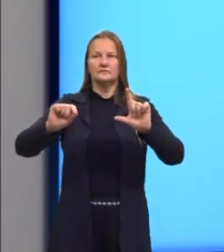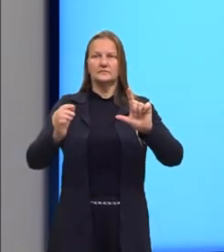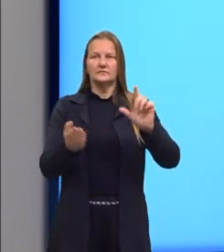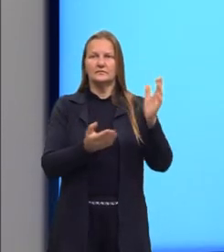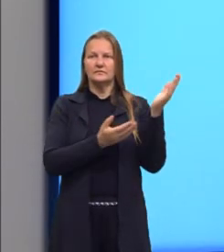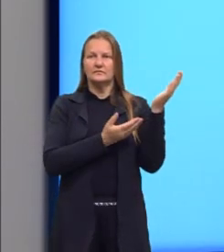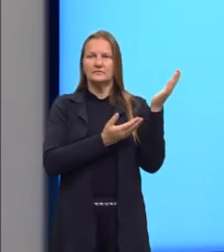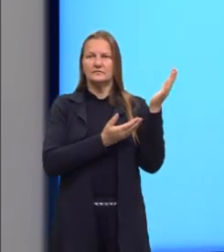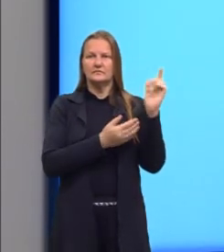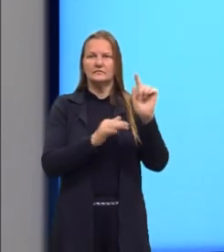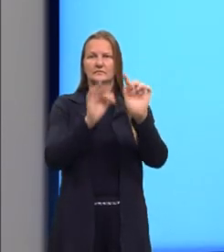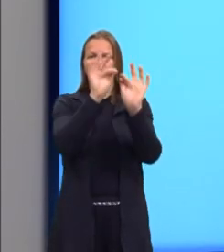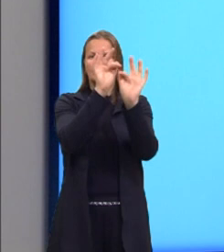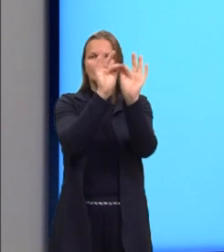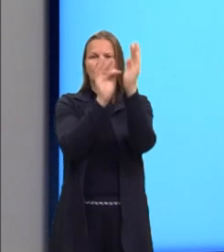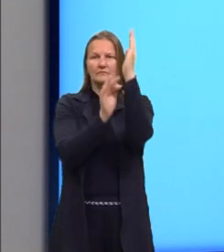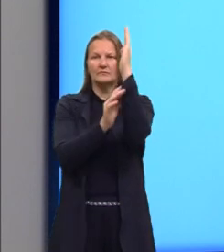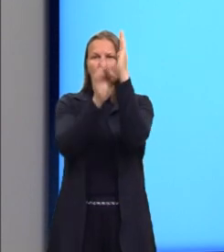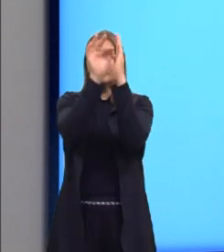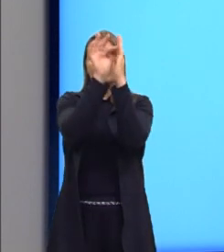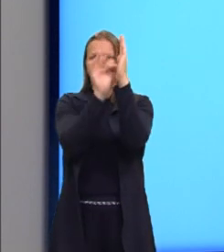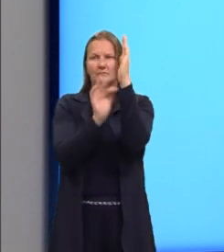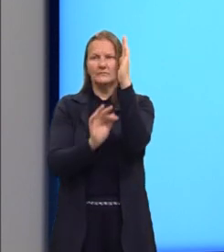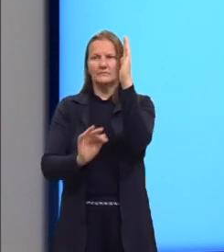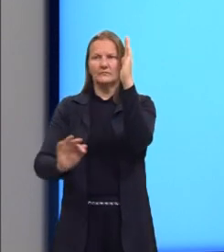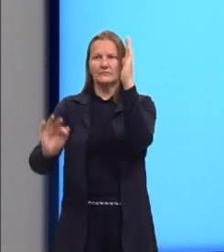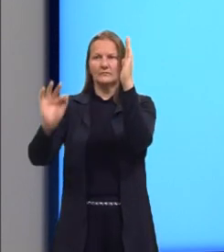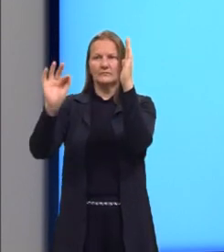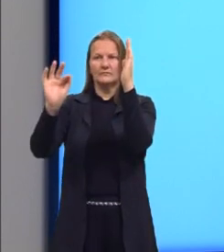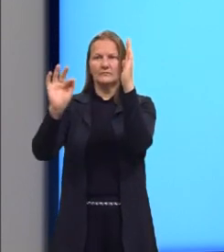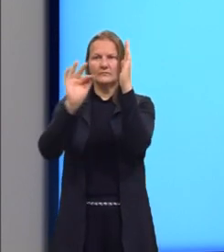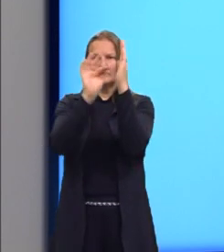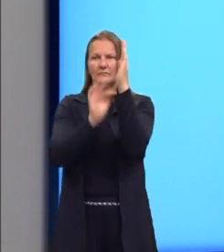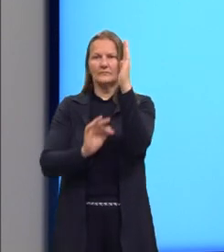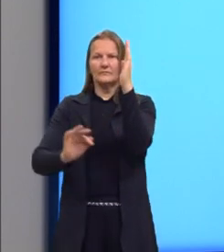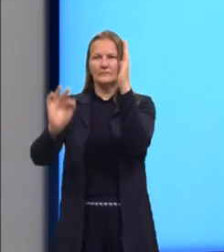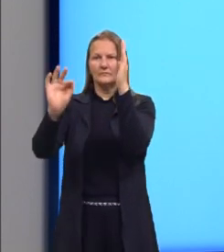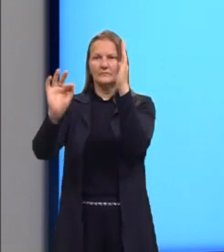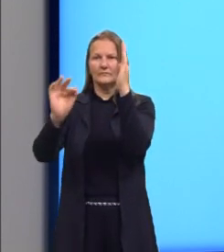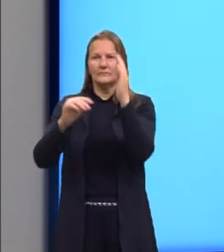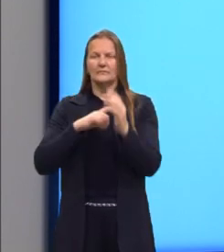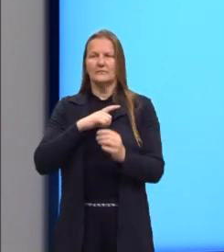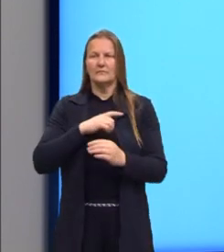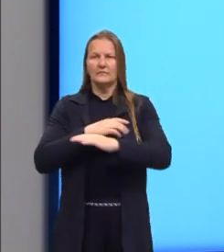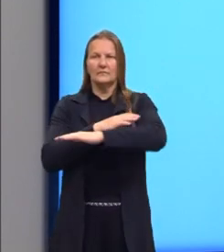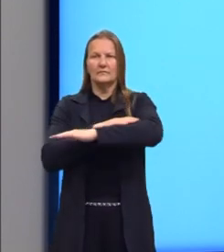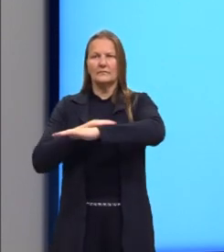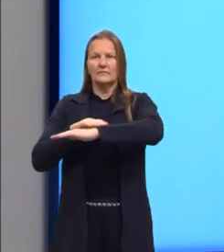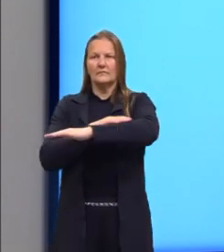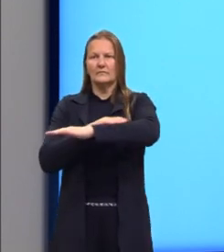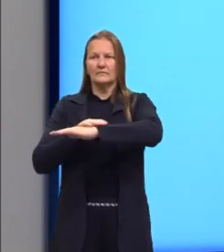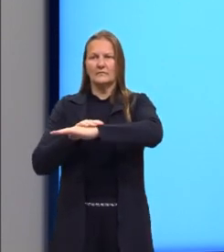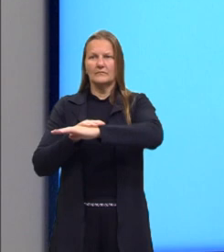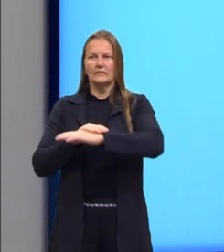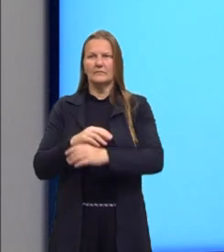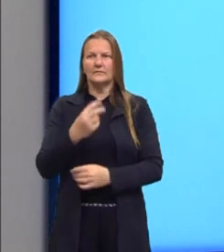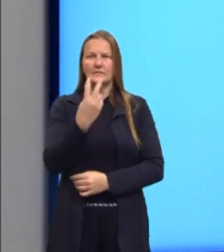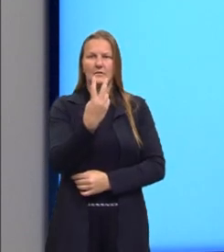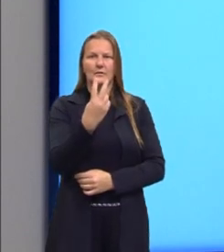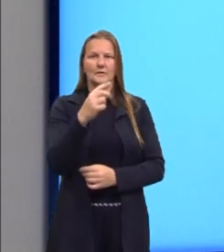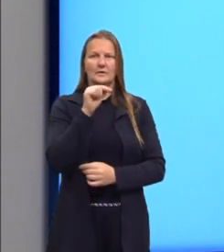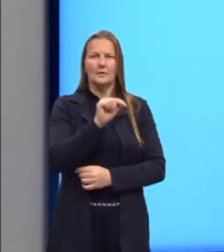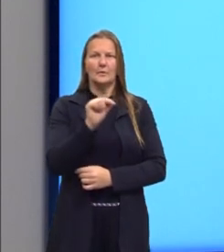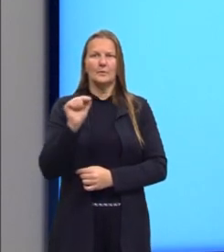nossa parábola, né? Que define ali a função de segundo grau. O nosso gráfico, ele vai ter exatamente dois